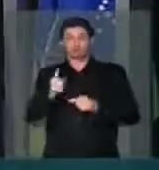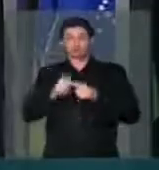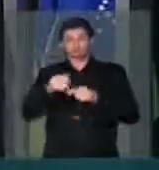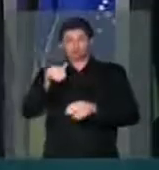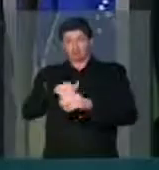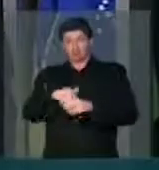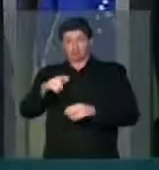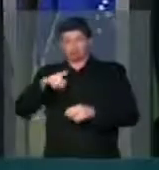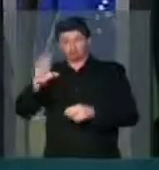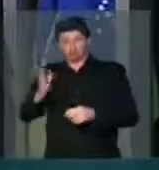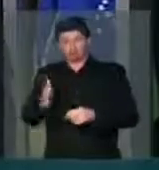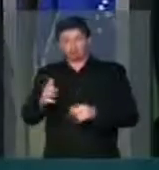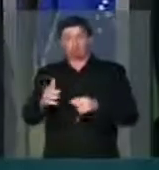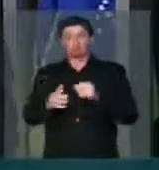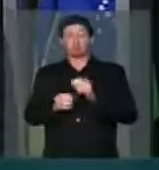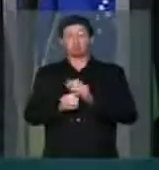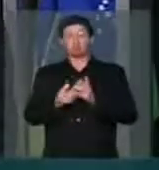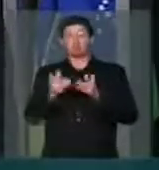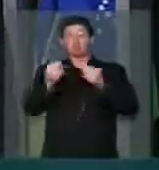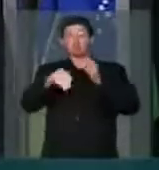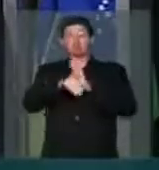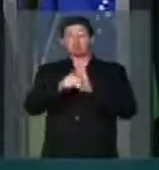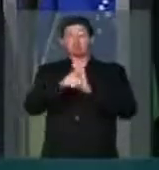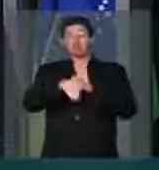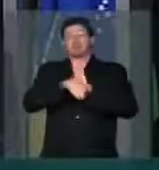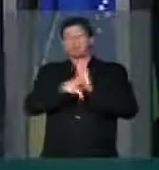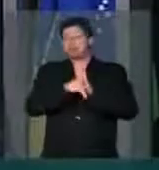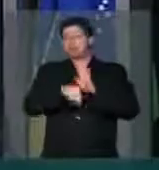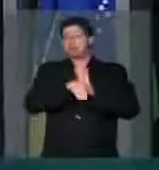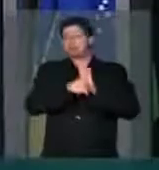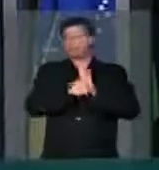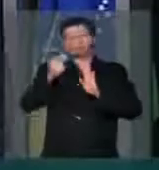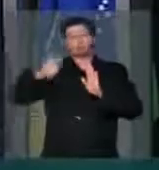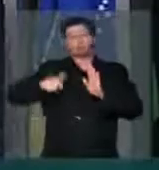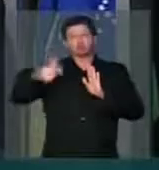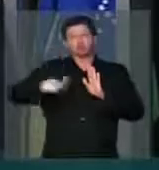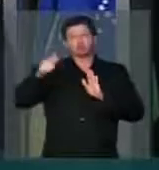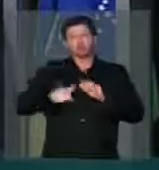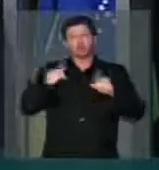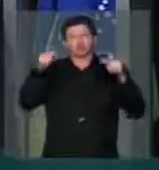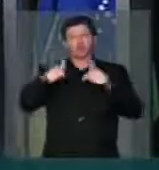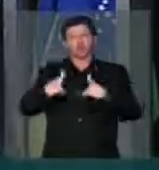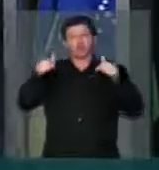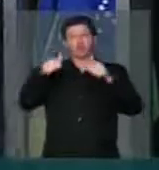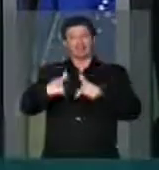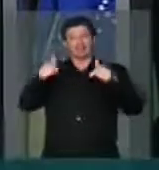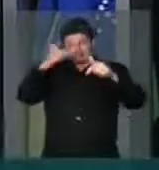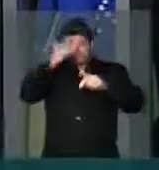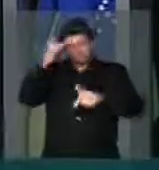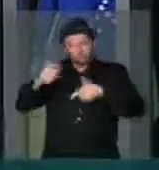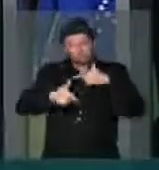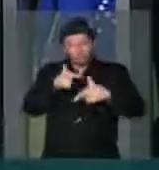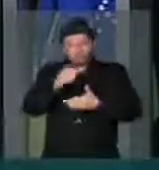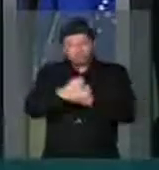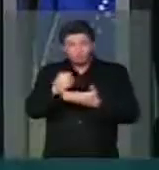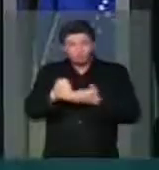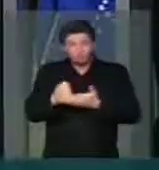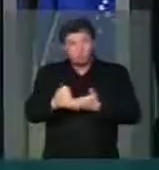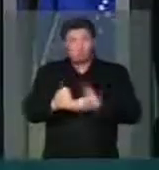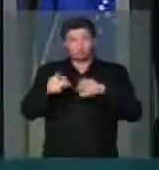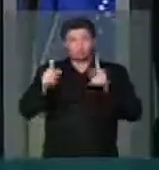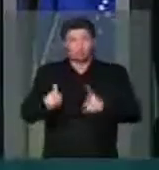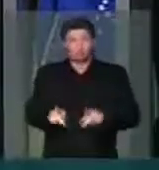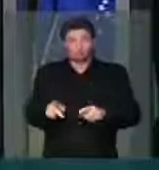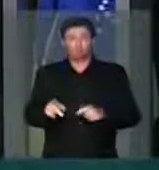eleição, com tantas medidas provisórias que têm atacado o trabalhador brasileiro, os empregos dos